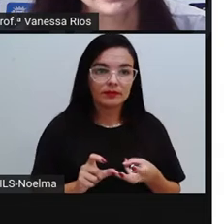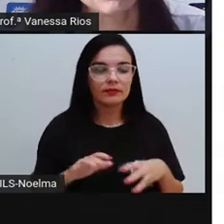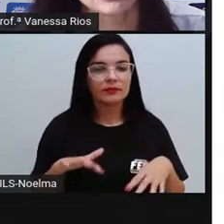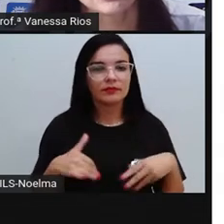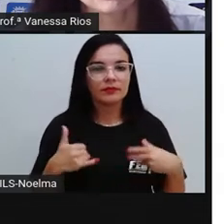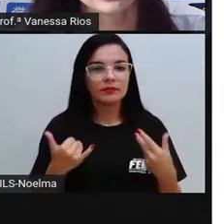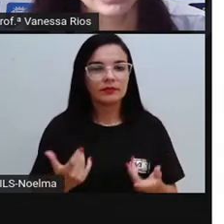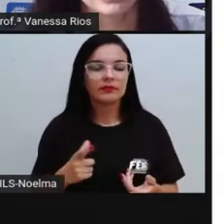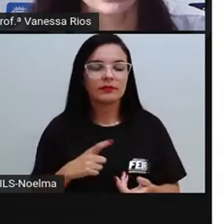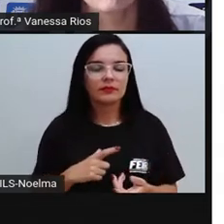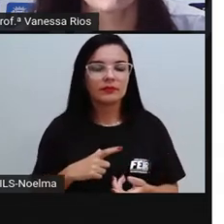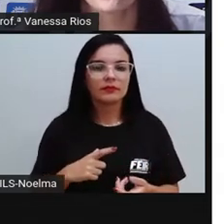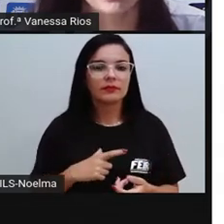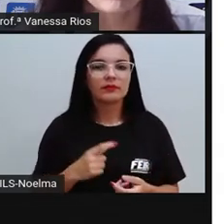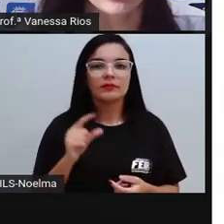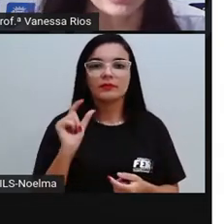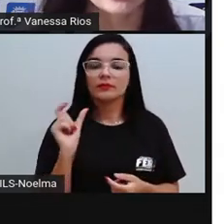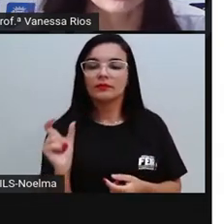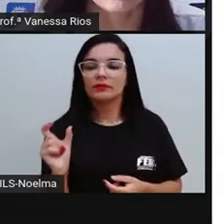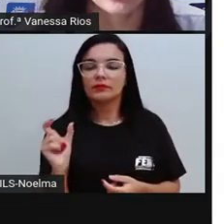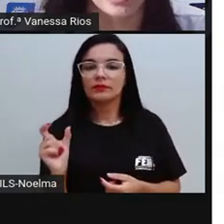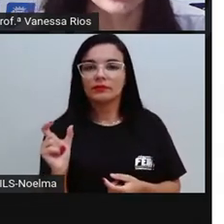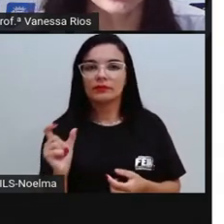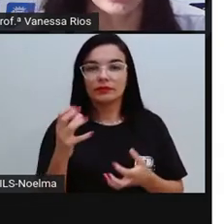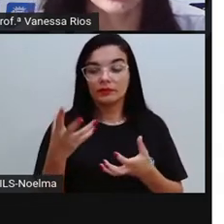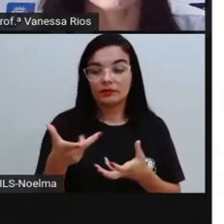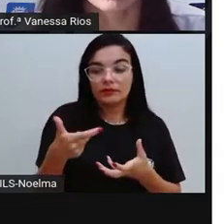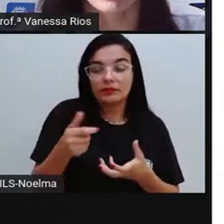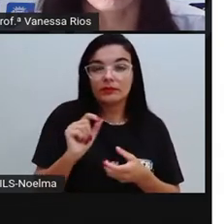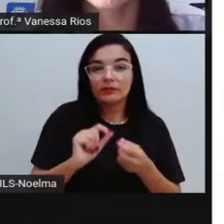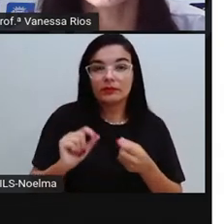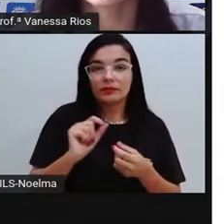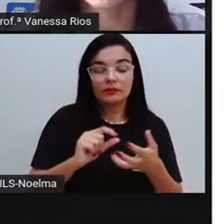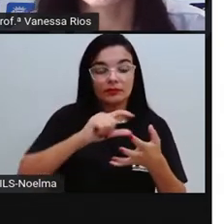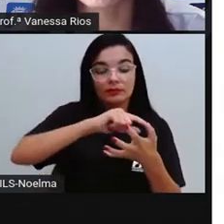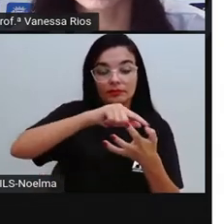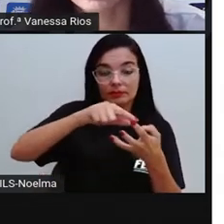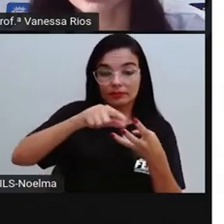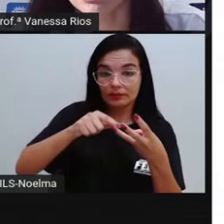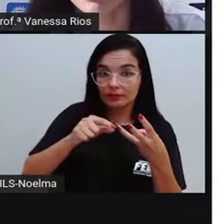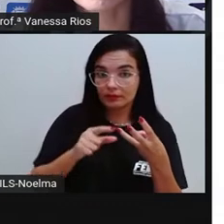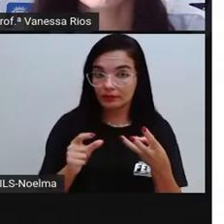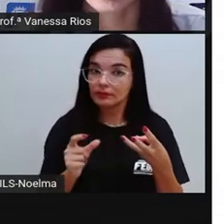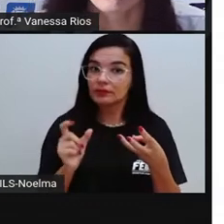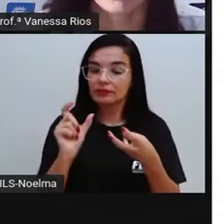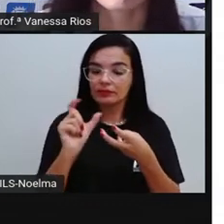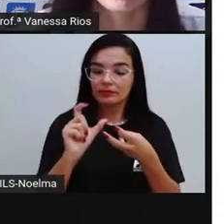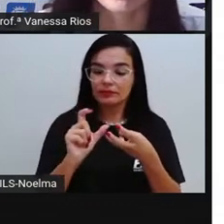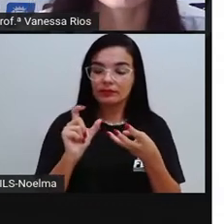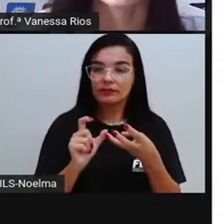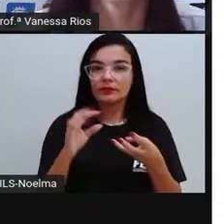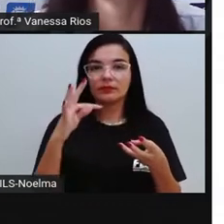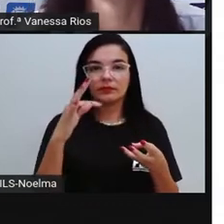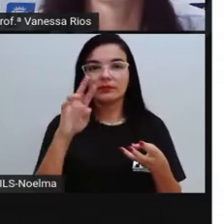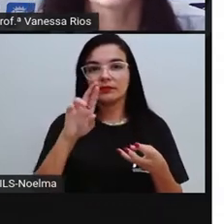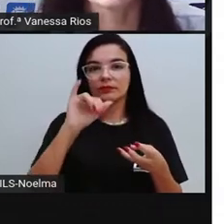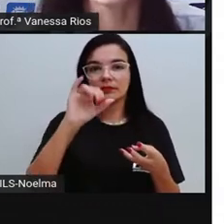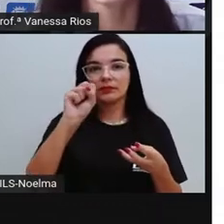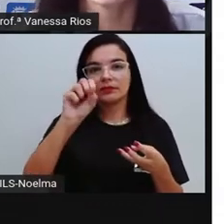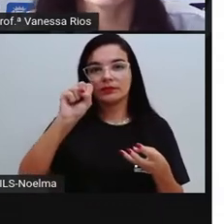aí, a palavra sabiá é uma palavra classificada em relação à quantidade de sílabas, como a palavra